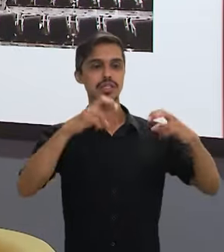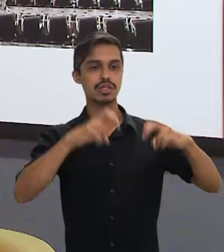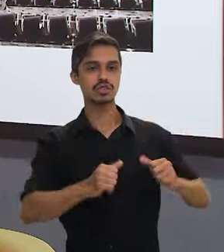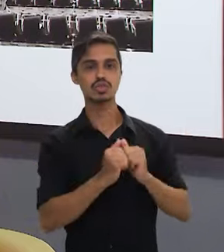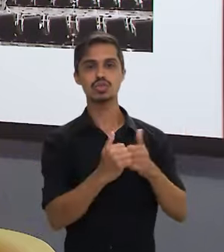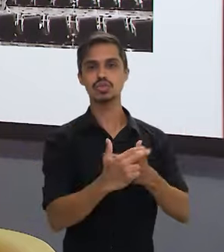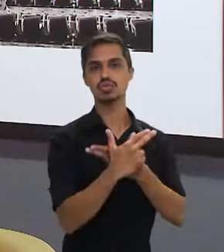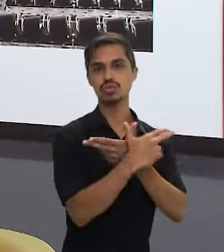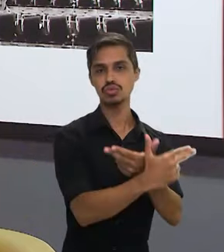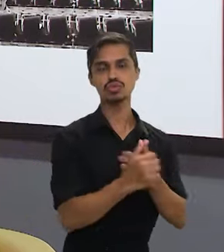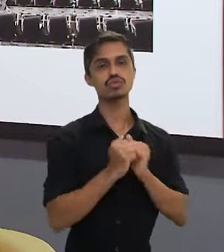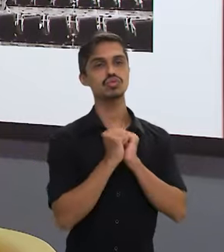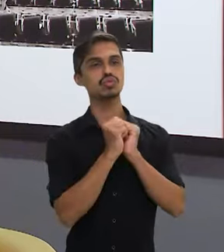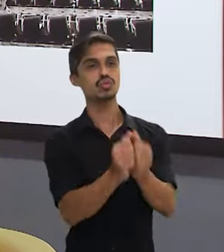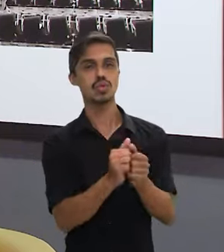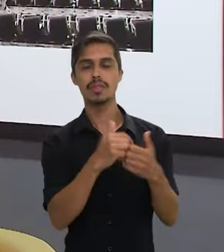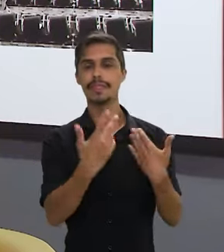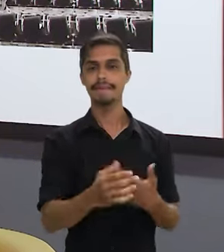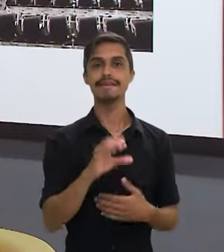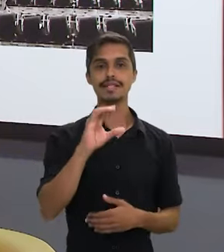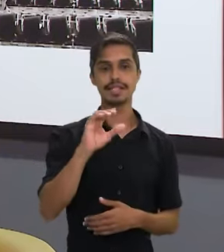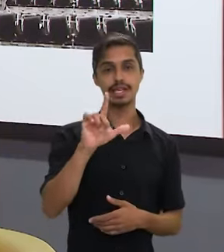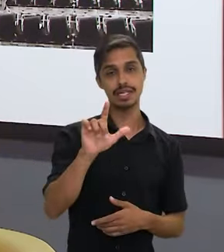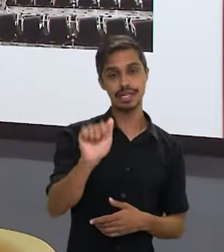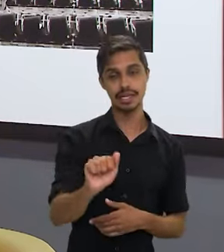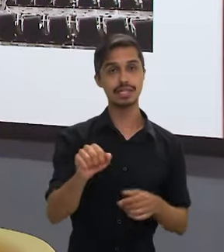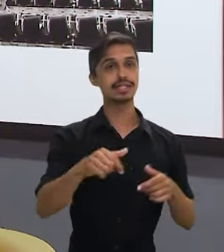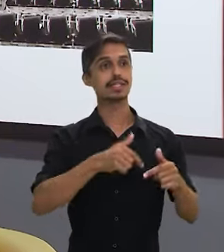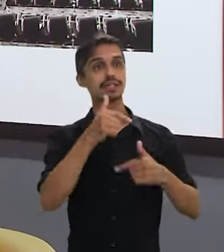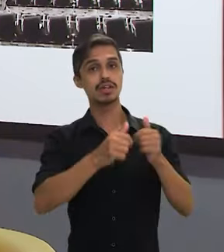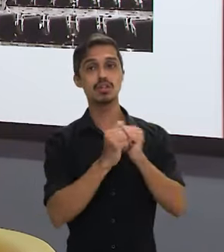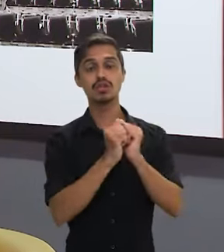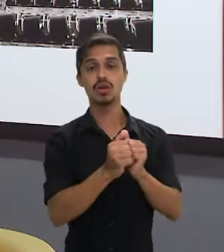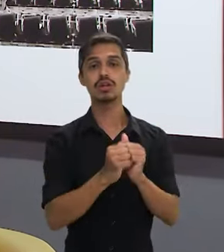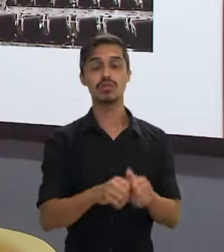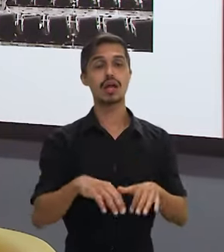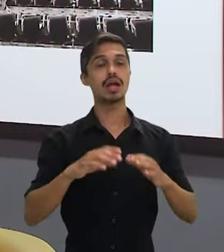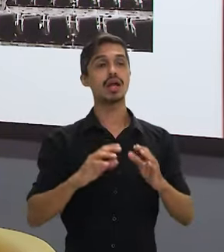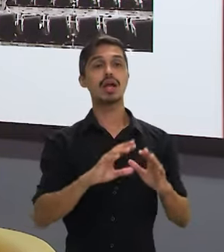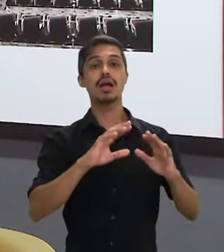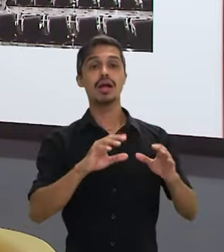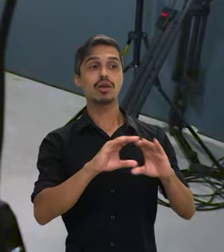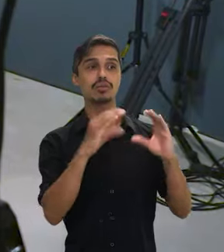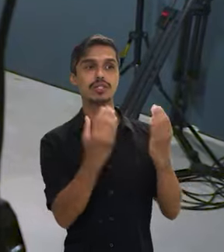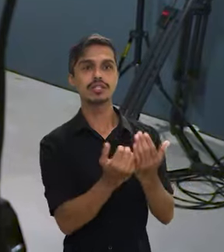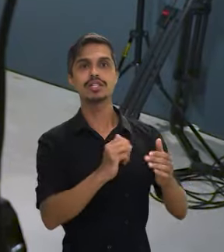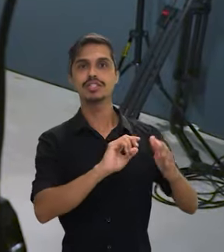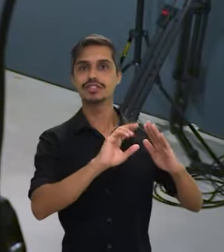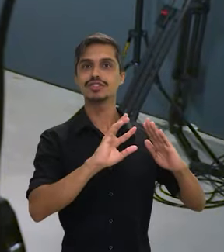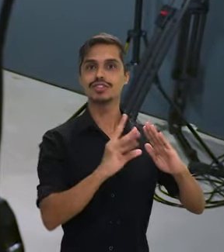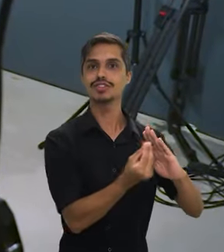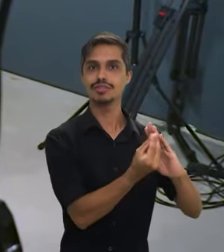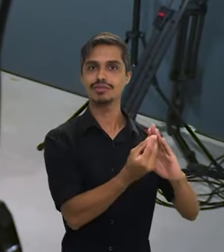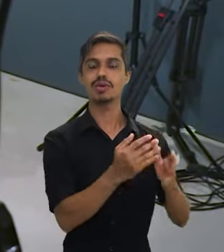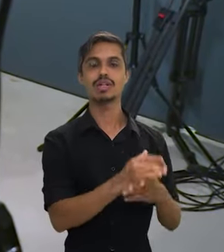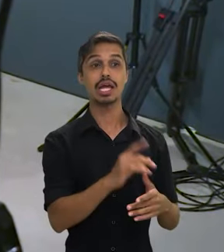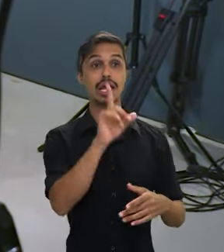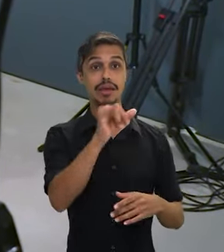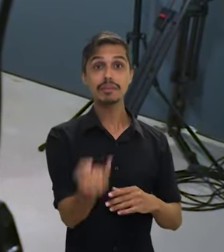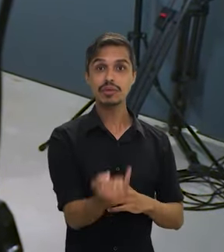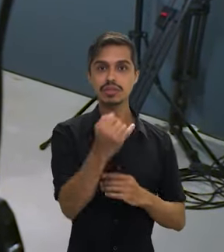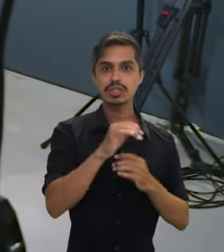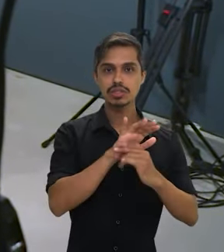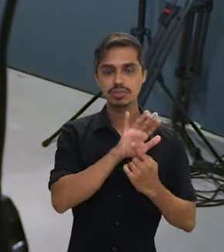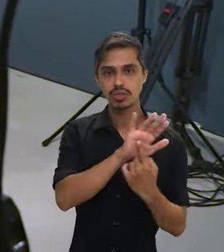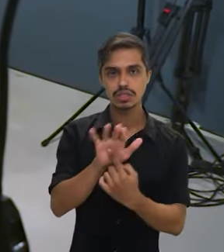com a Força Aérea Brasileira, trabalhar em conjunto com o CLA, trabalhar em conjunto com a própria comunidade quilombola. É uma coisa que é muito importante